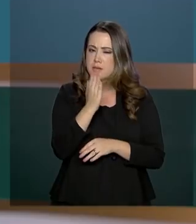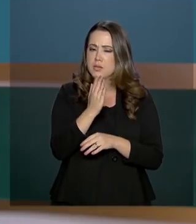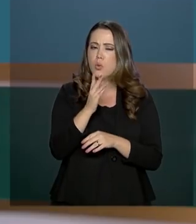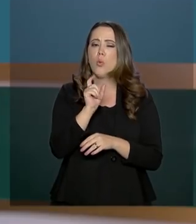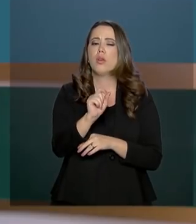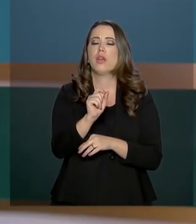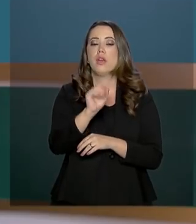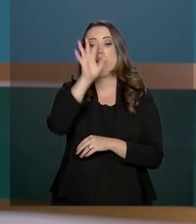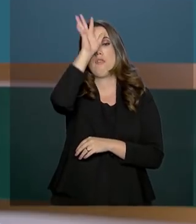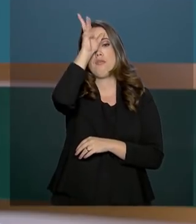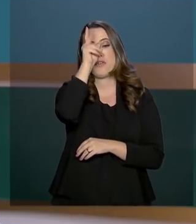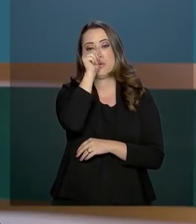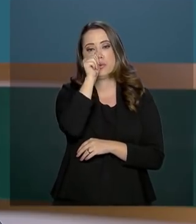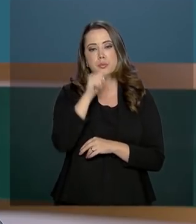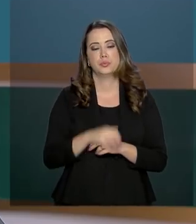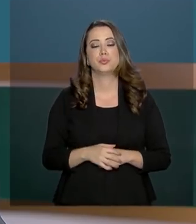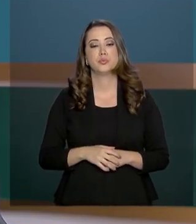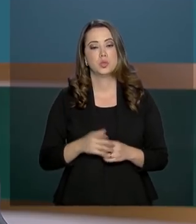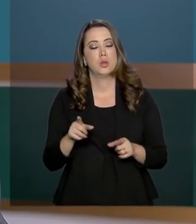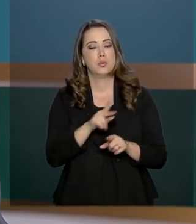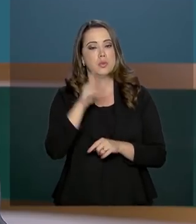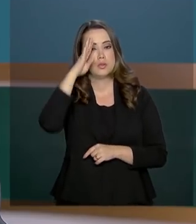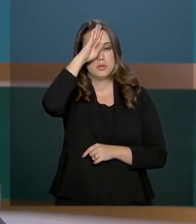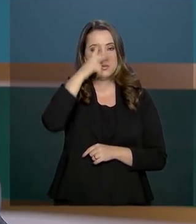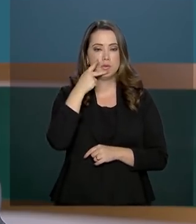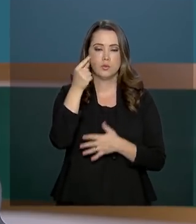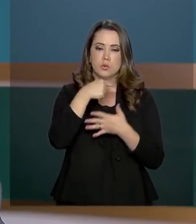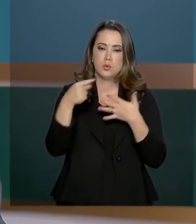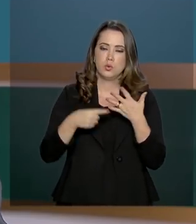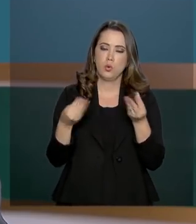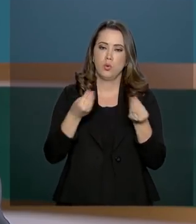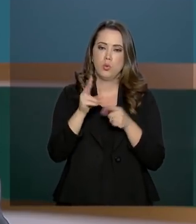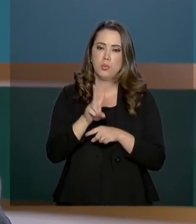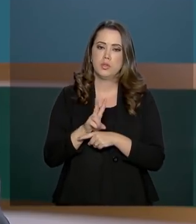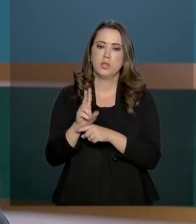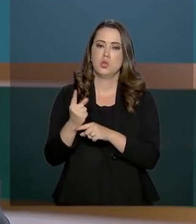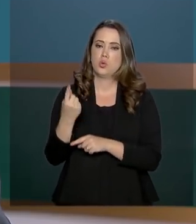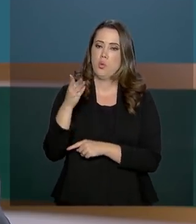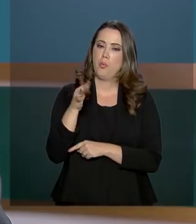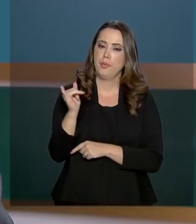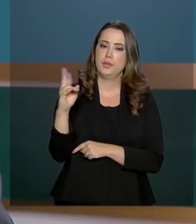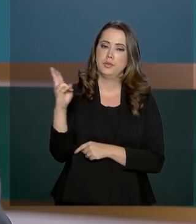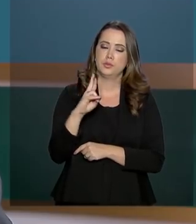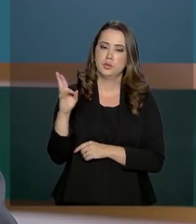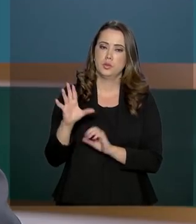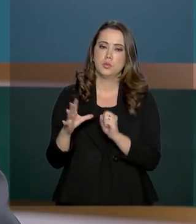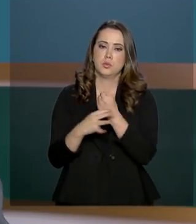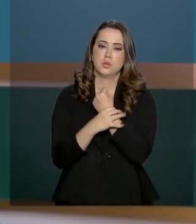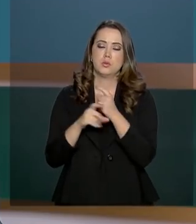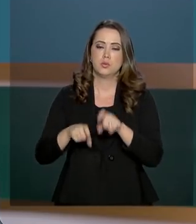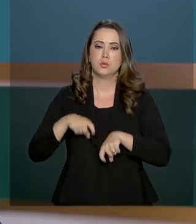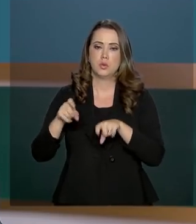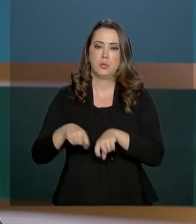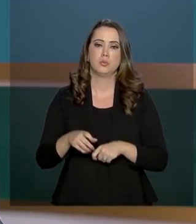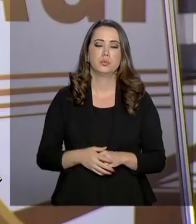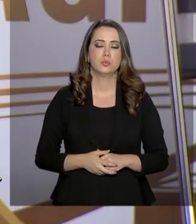Bolsonaro destacou medidas para incrementar o setor, como o crédito de R 1 bilhão para o seguro rural.